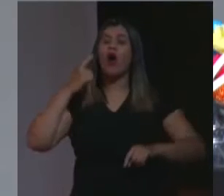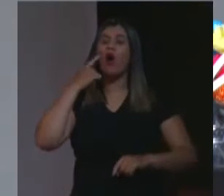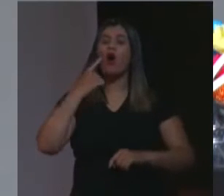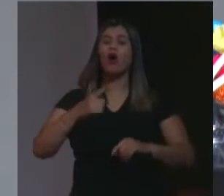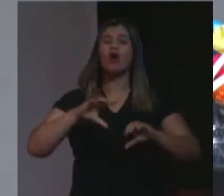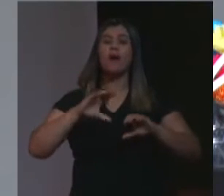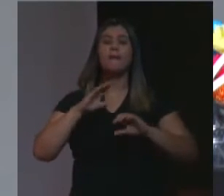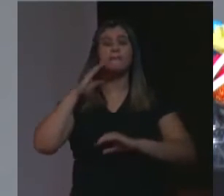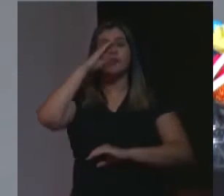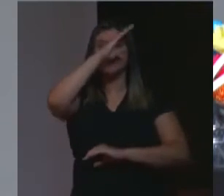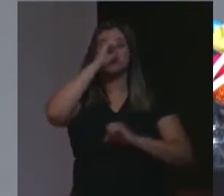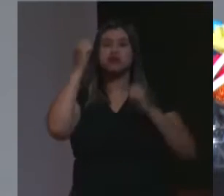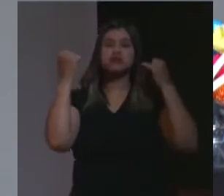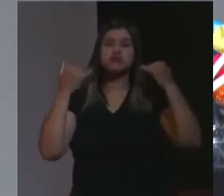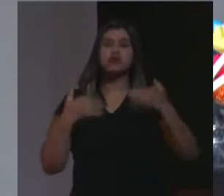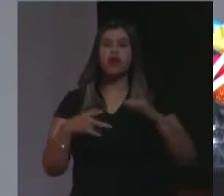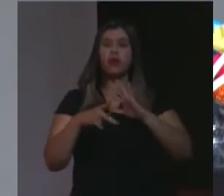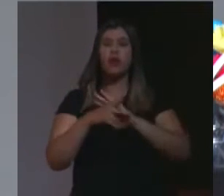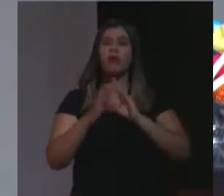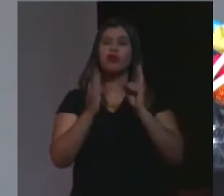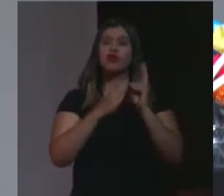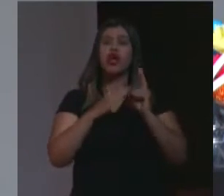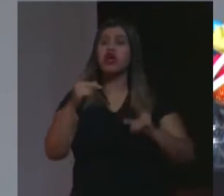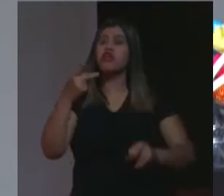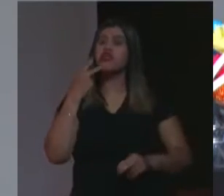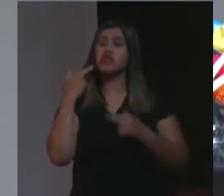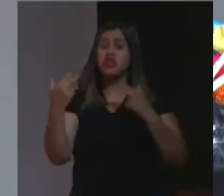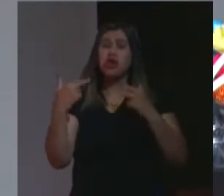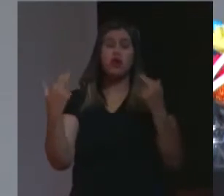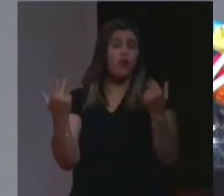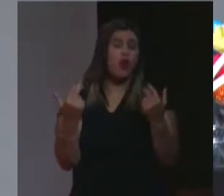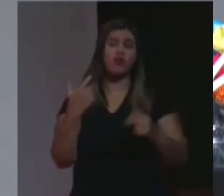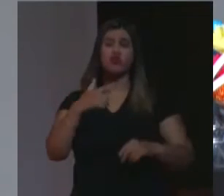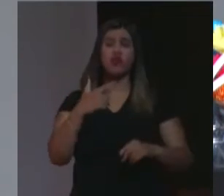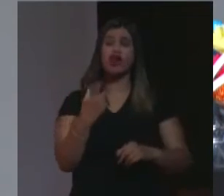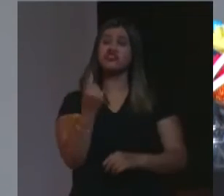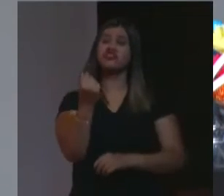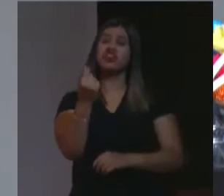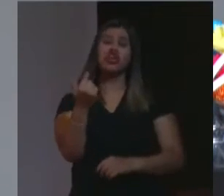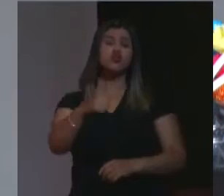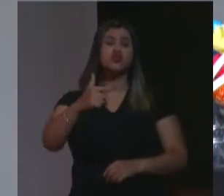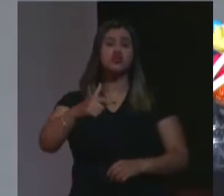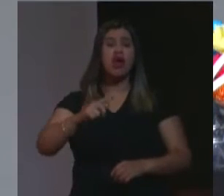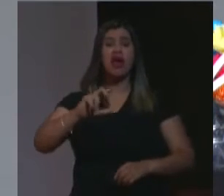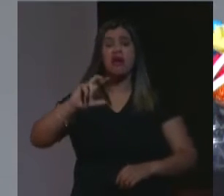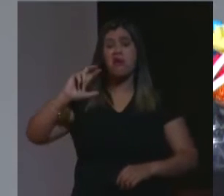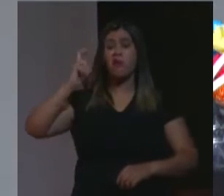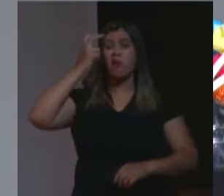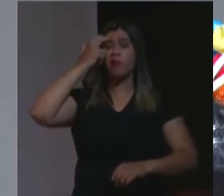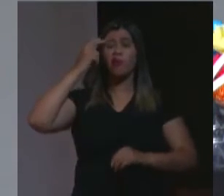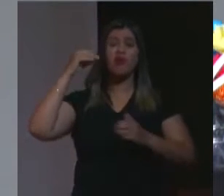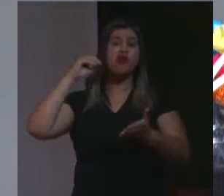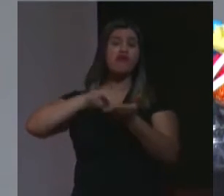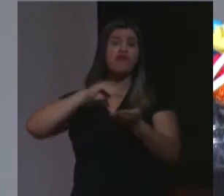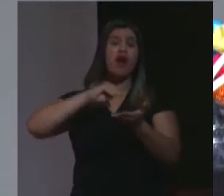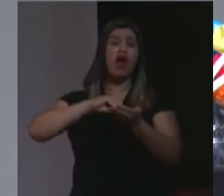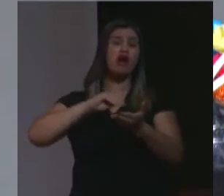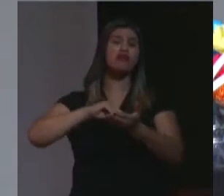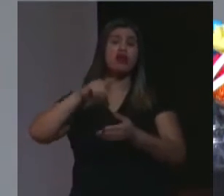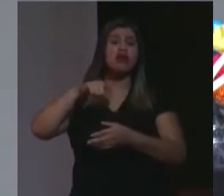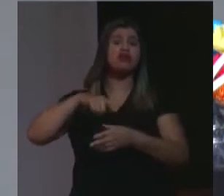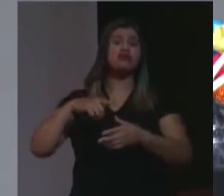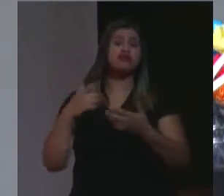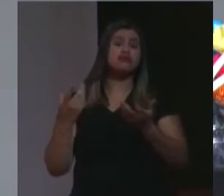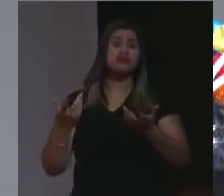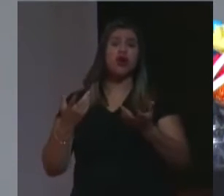os indígenas, a gente não fala, nossa língua, não tem dinheiro, não tem cultura, são povos nativos, como eles conseguem,